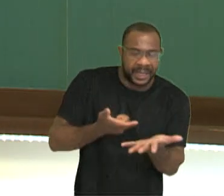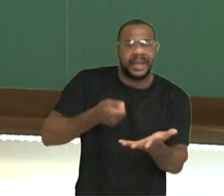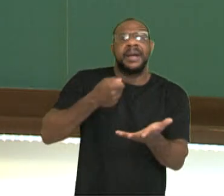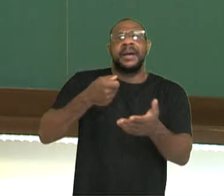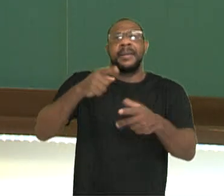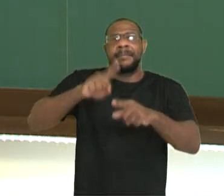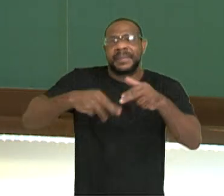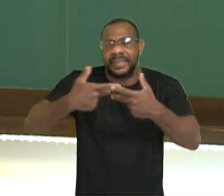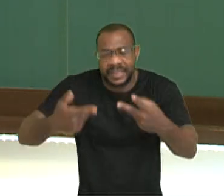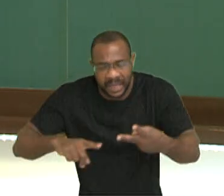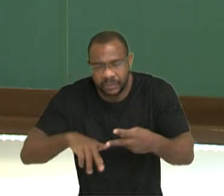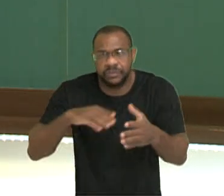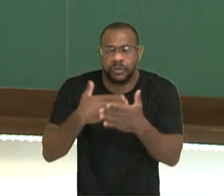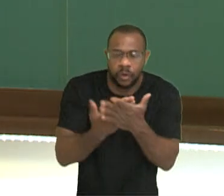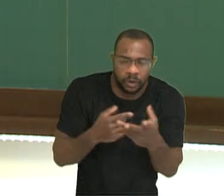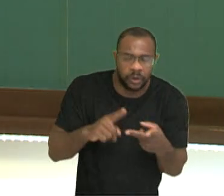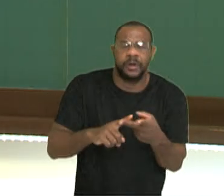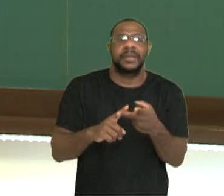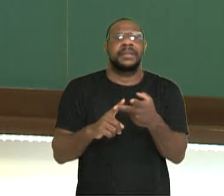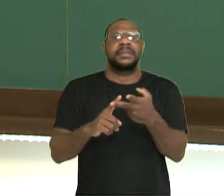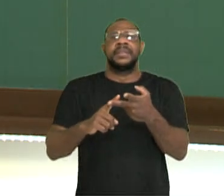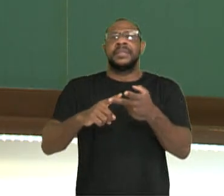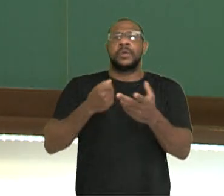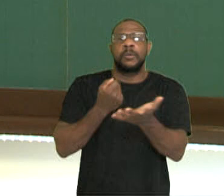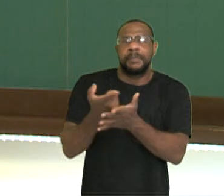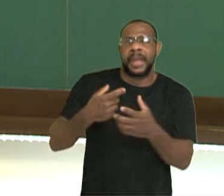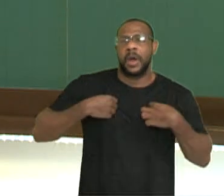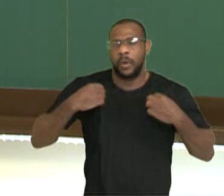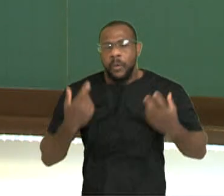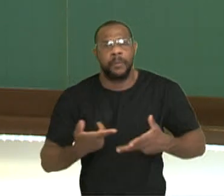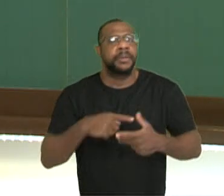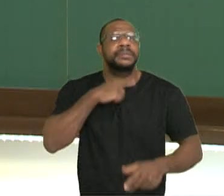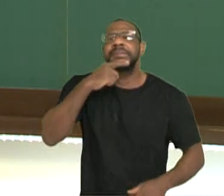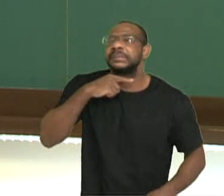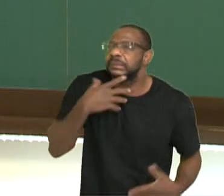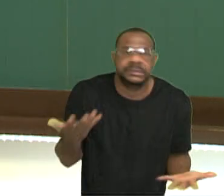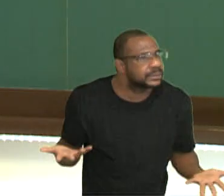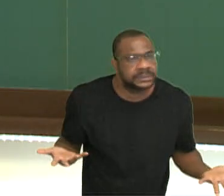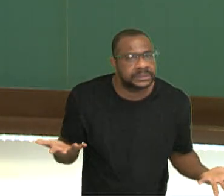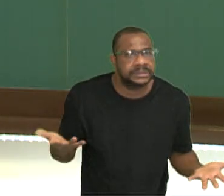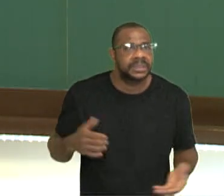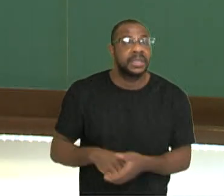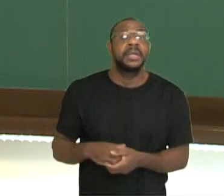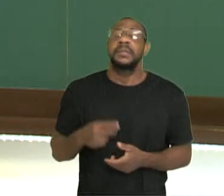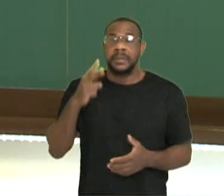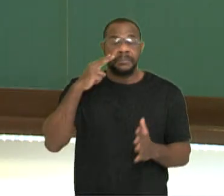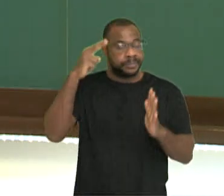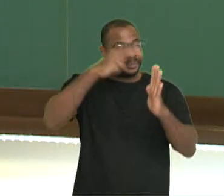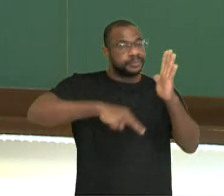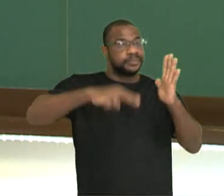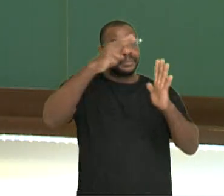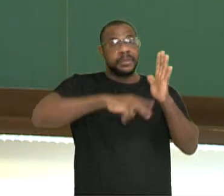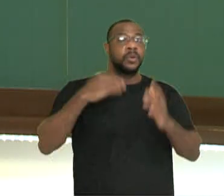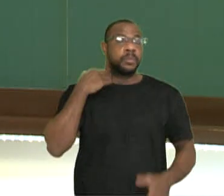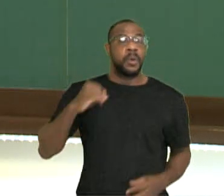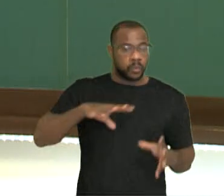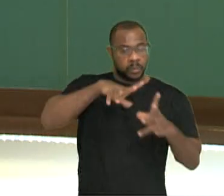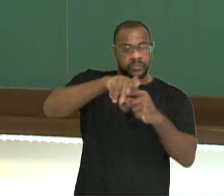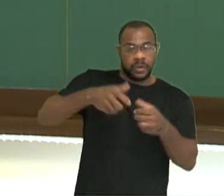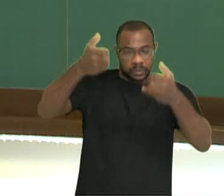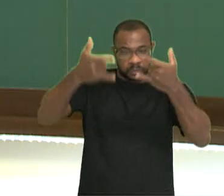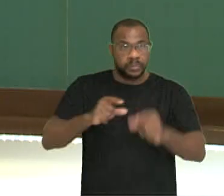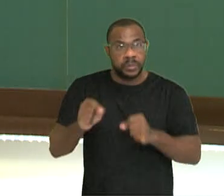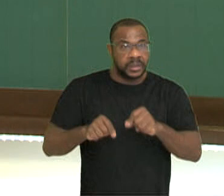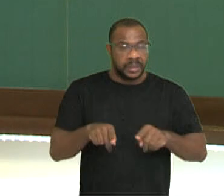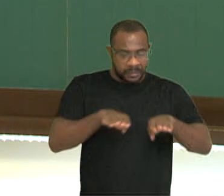vida, para o acesso a serviços e produtos. Então analisando dessa forma, o próprio Banco Mundial estabelece ali